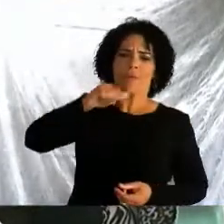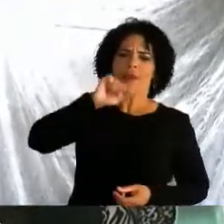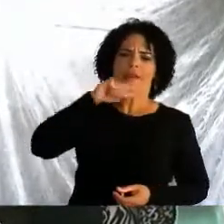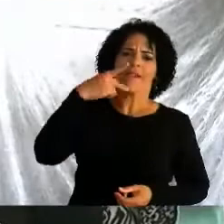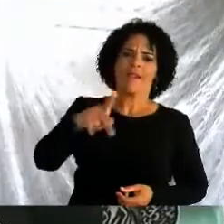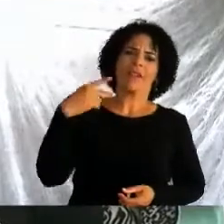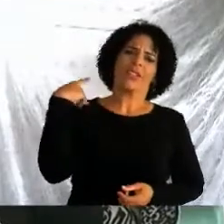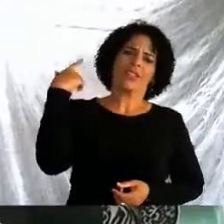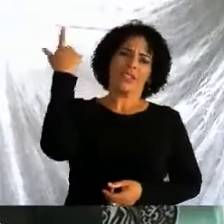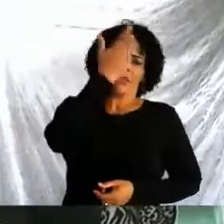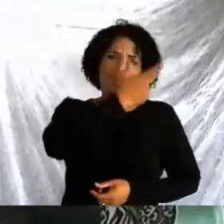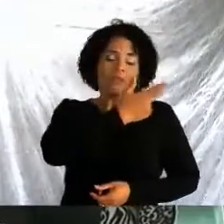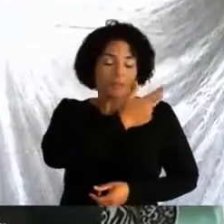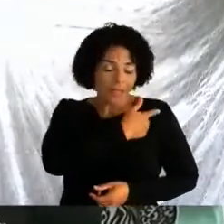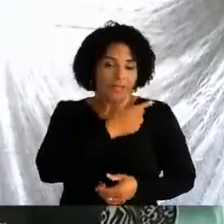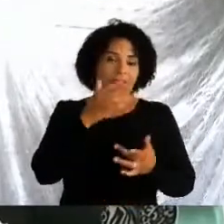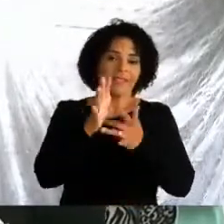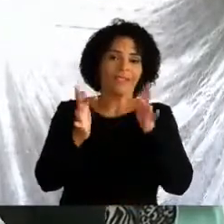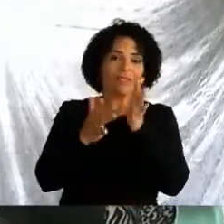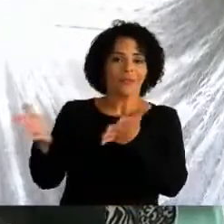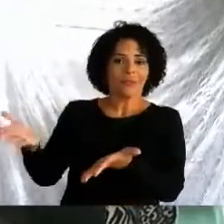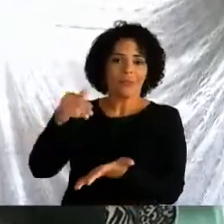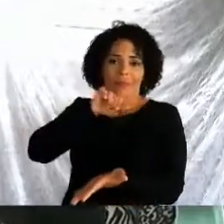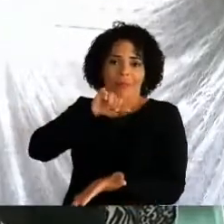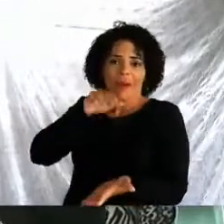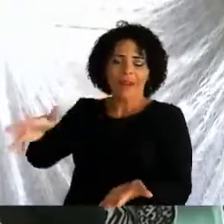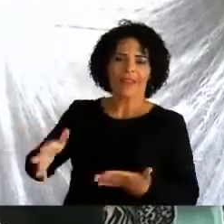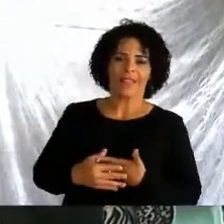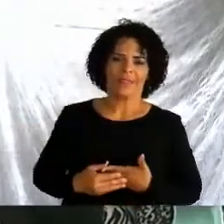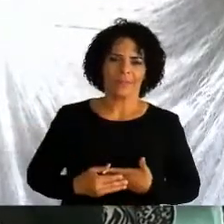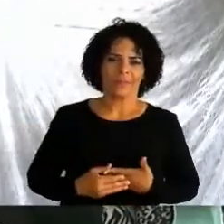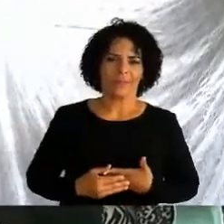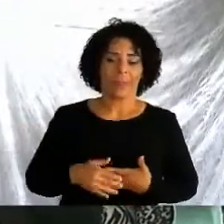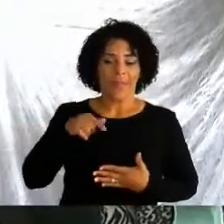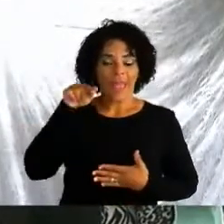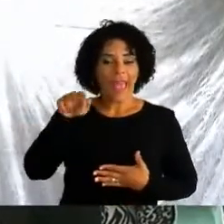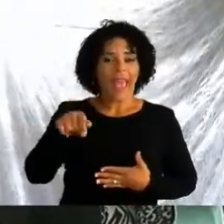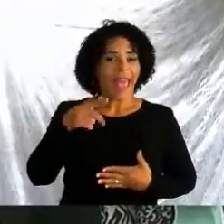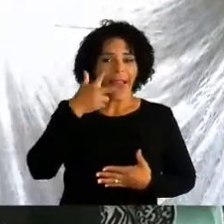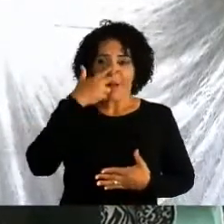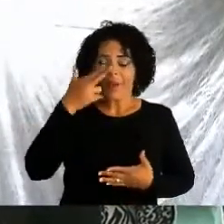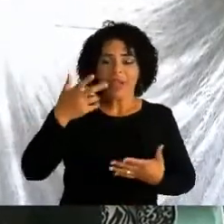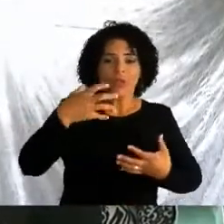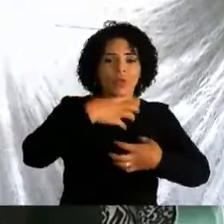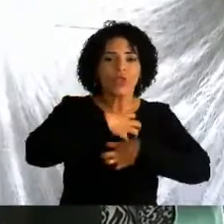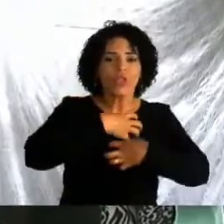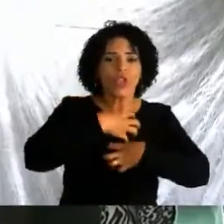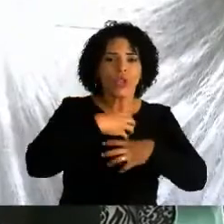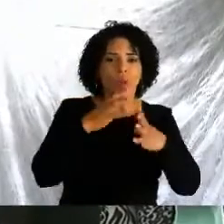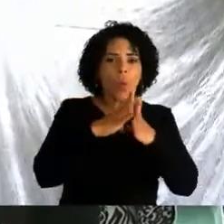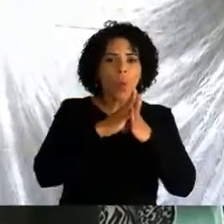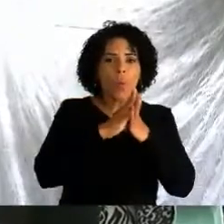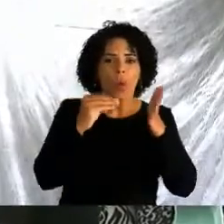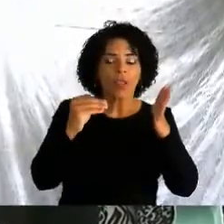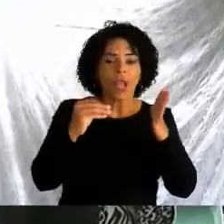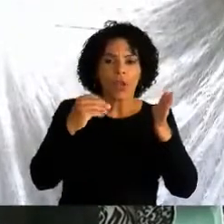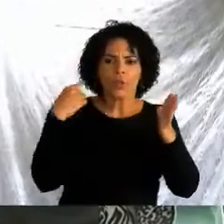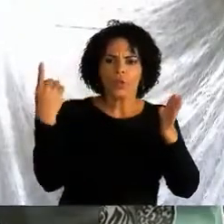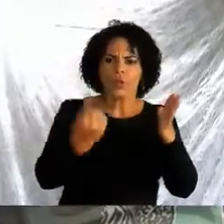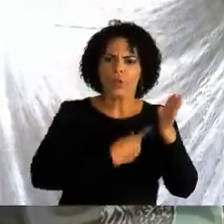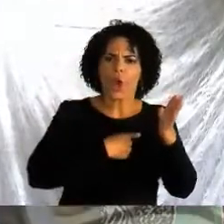Porque ela se tornou, para nós, tipo e modelo do crente